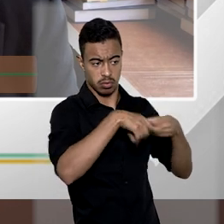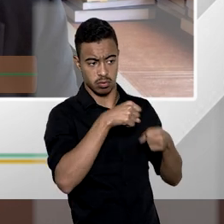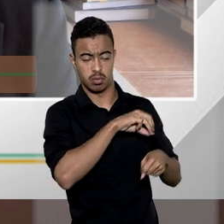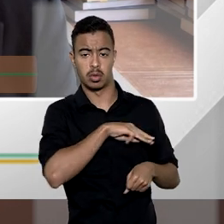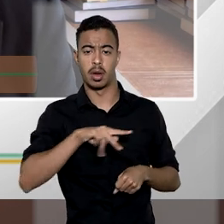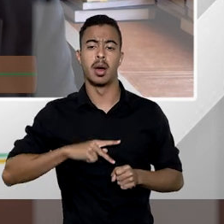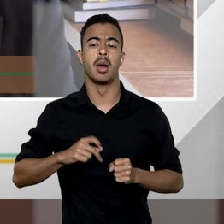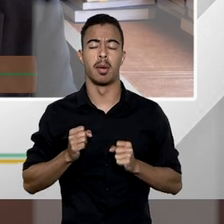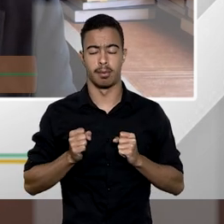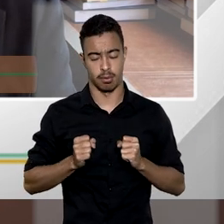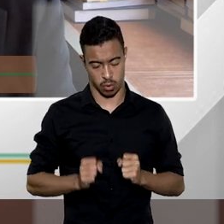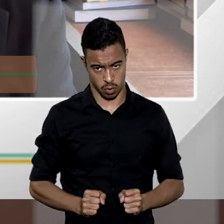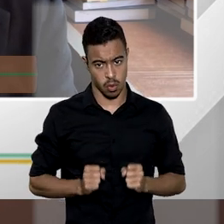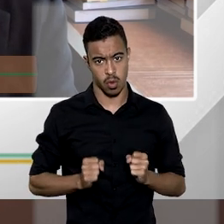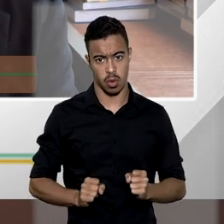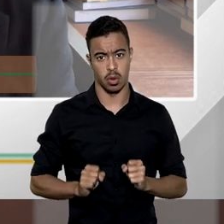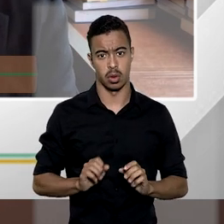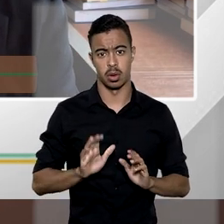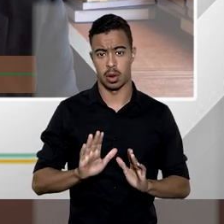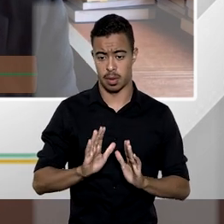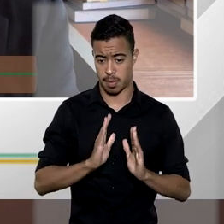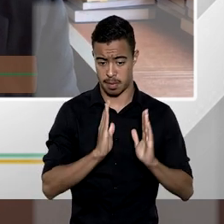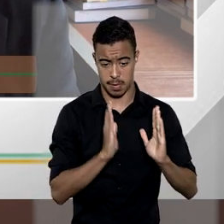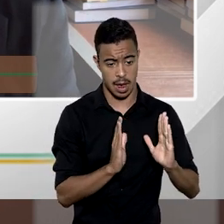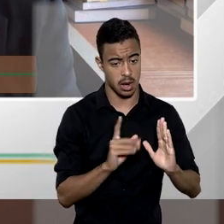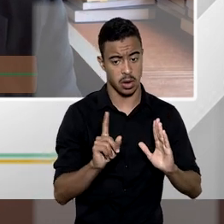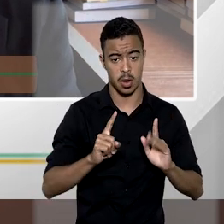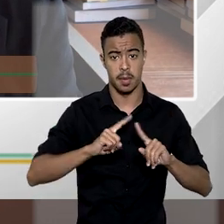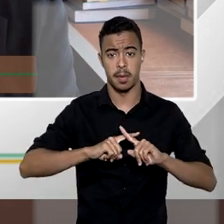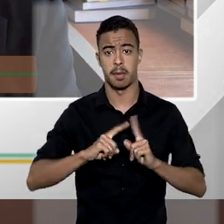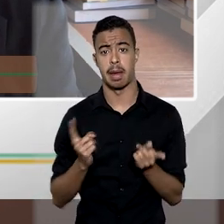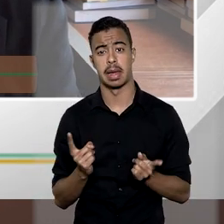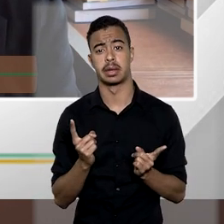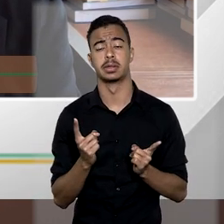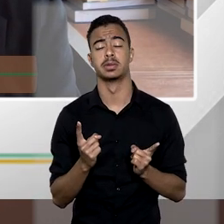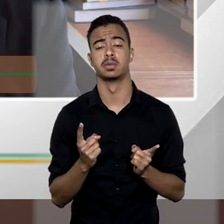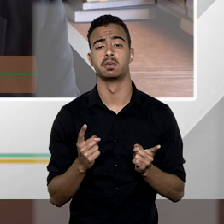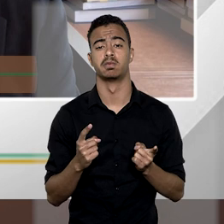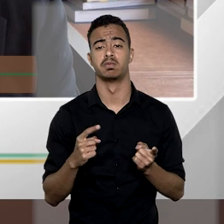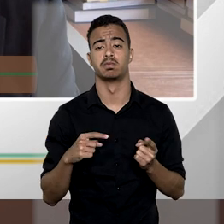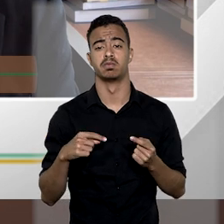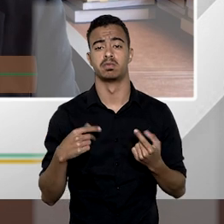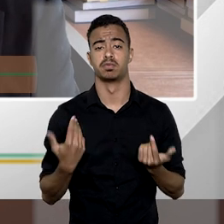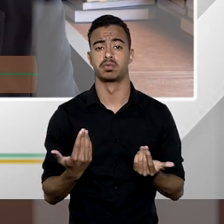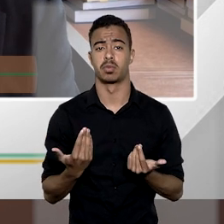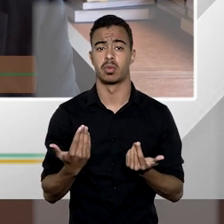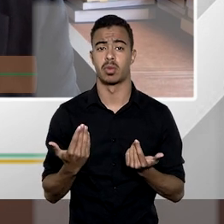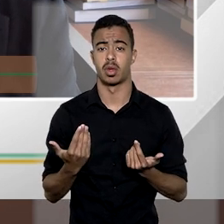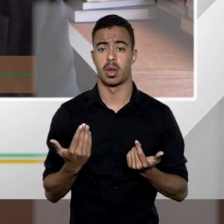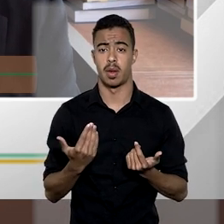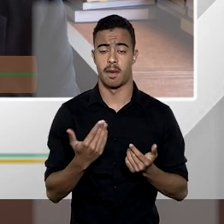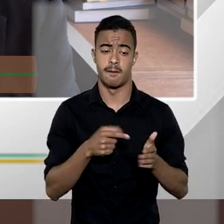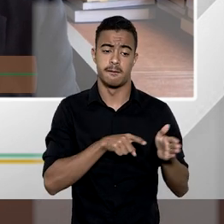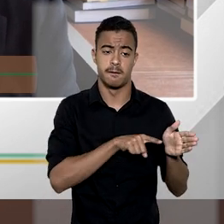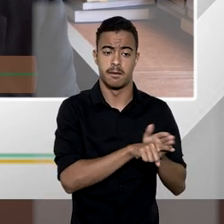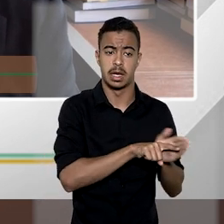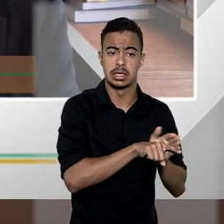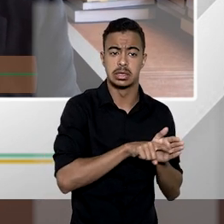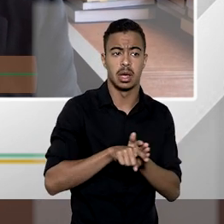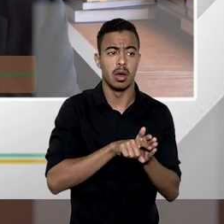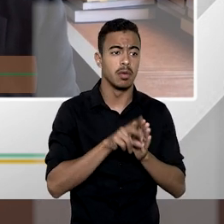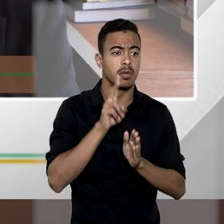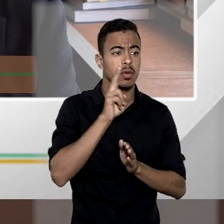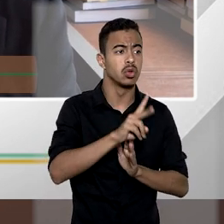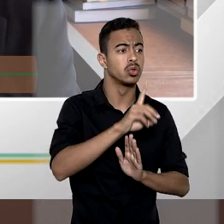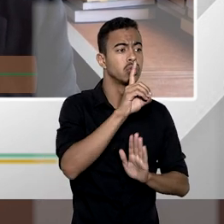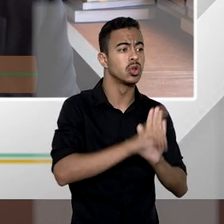ele intervém evidente não como parte mas intervém como munos público como fiscal do